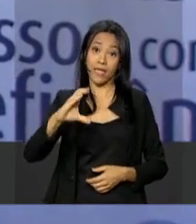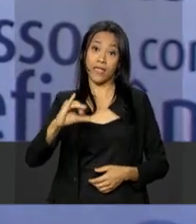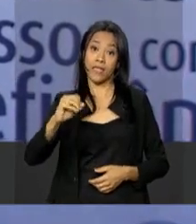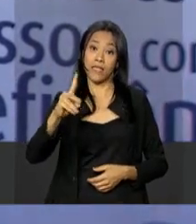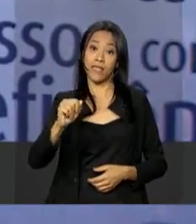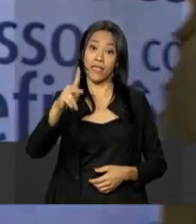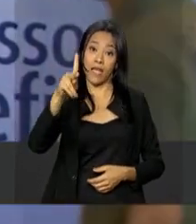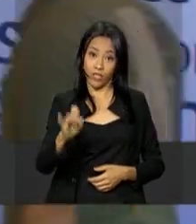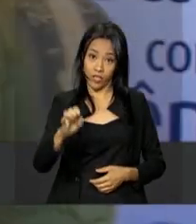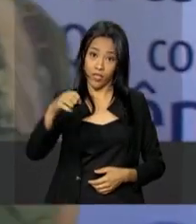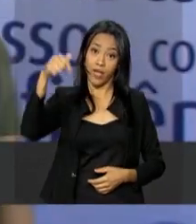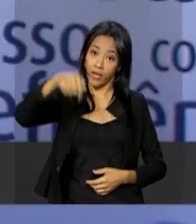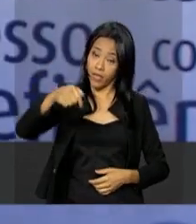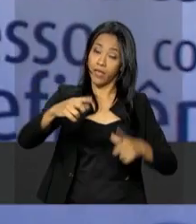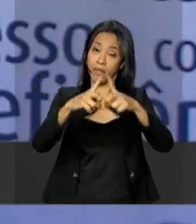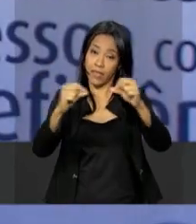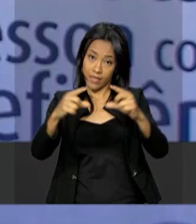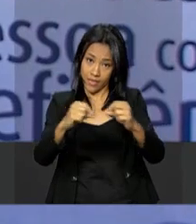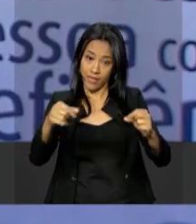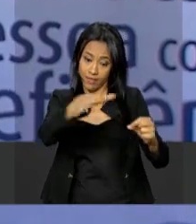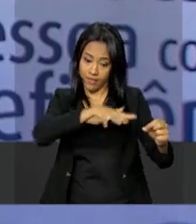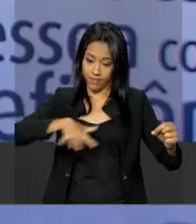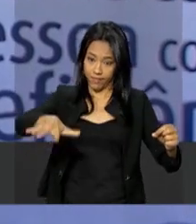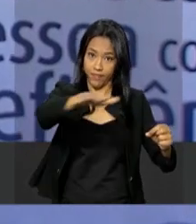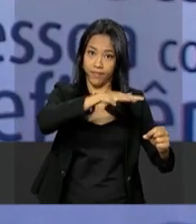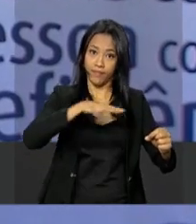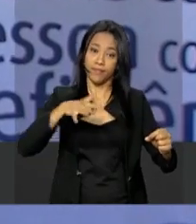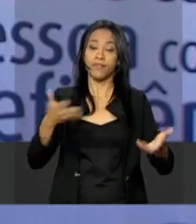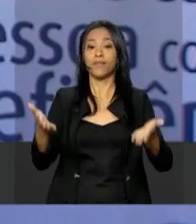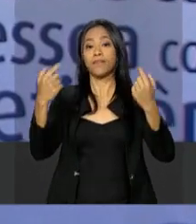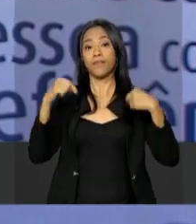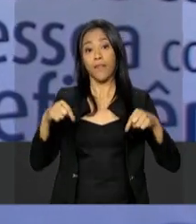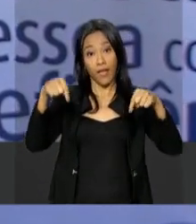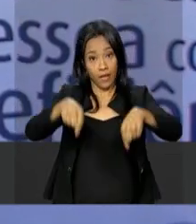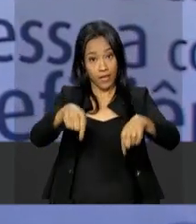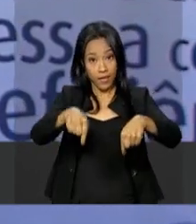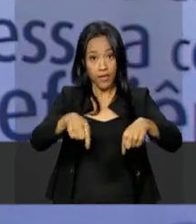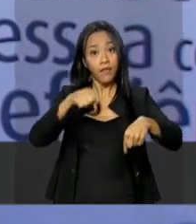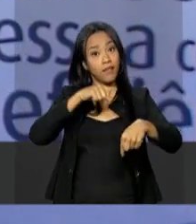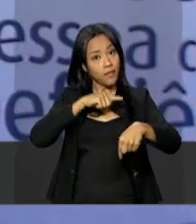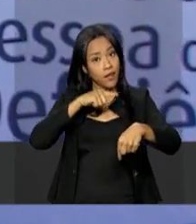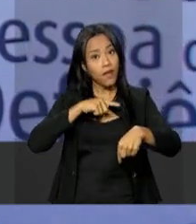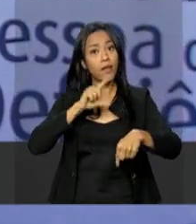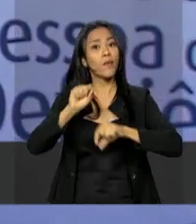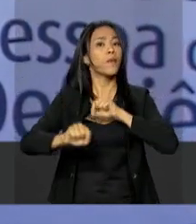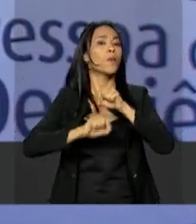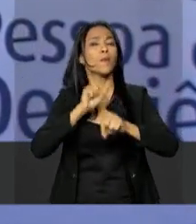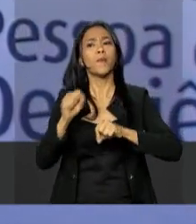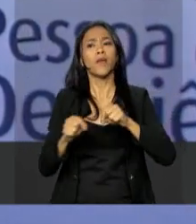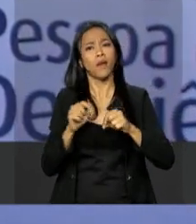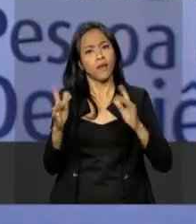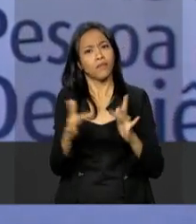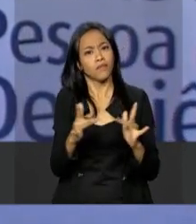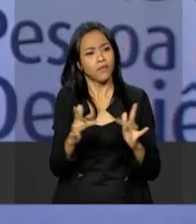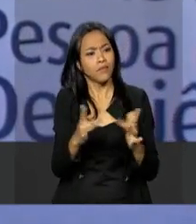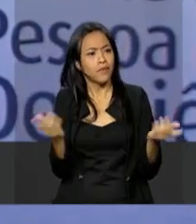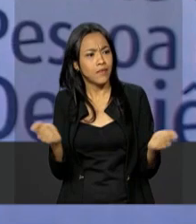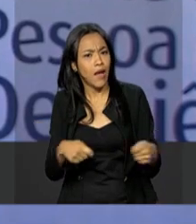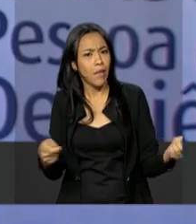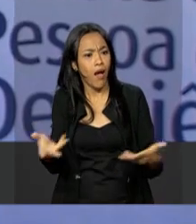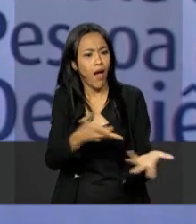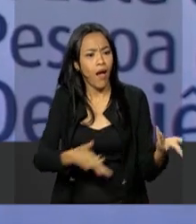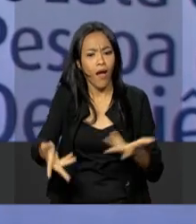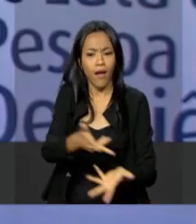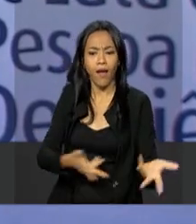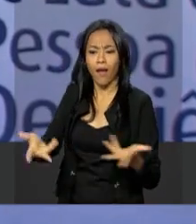Comercial Sul, em Brasília. E as obras aqui, elas contam com recursos de interatividade e também